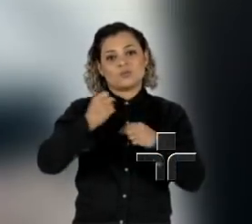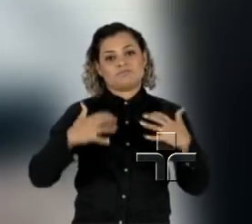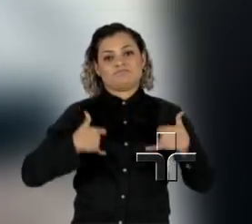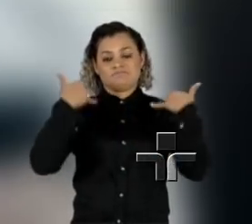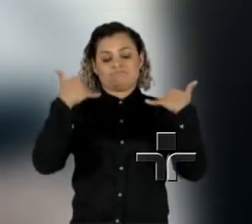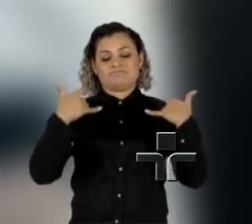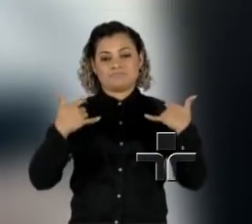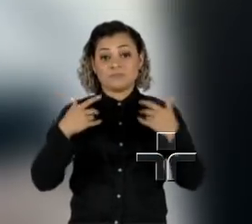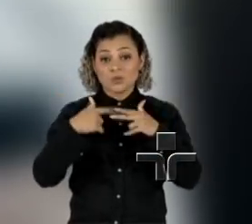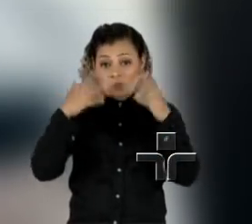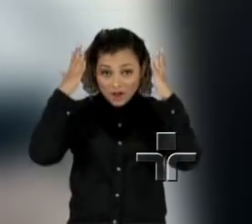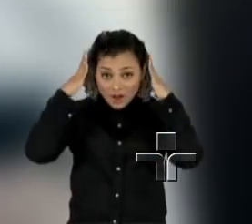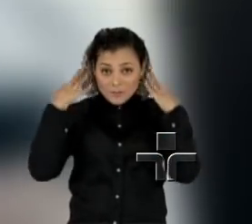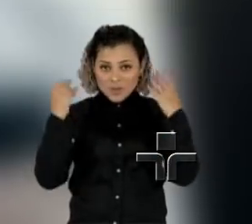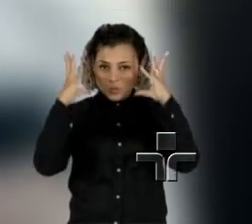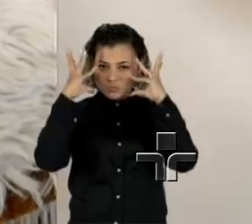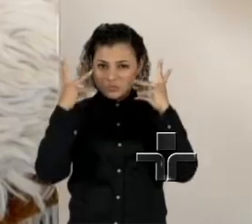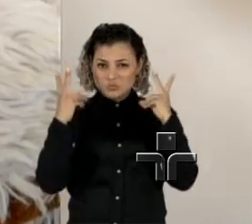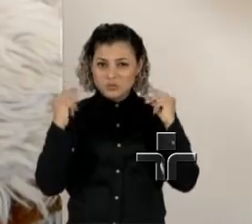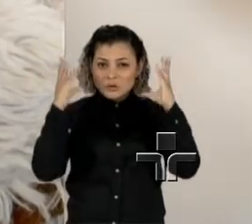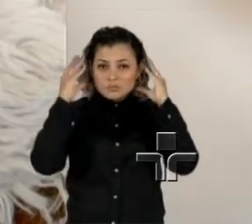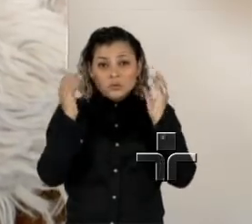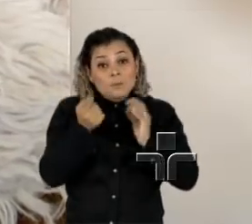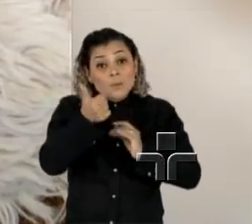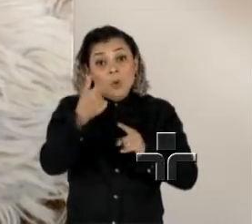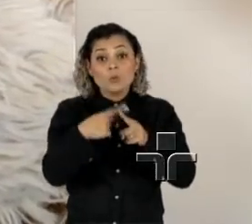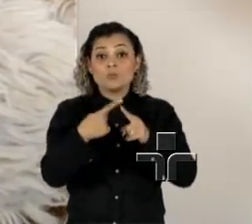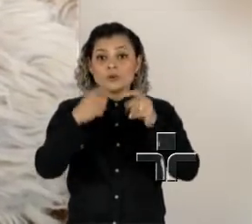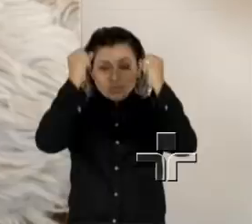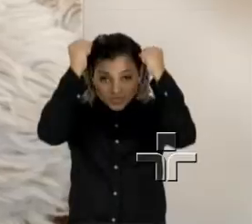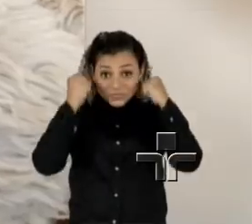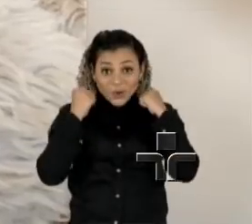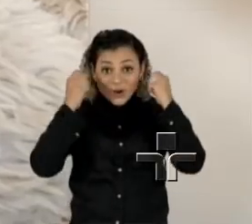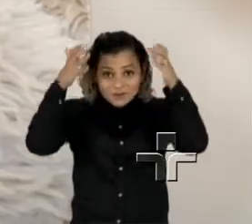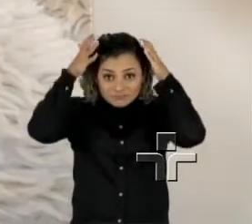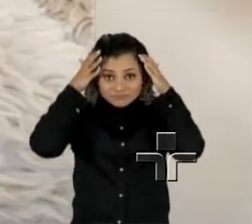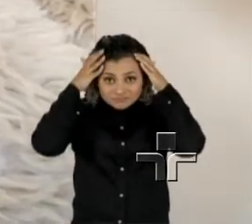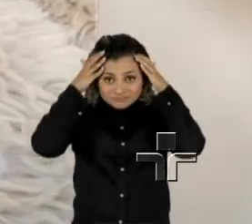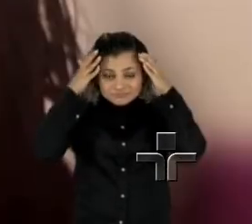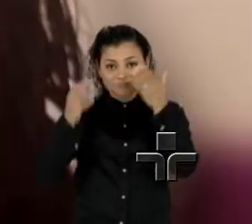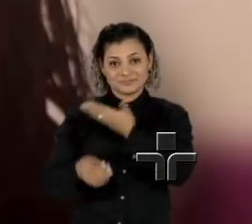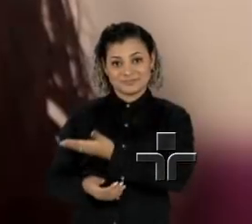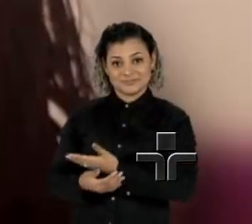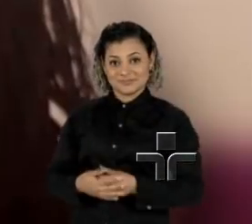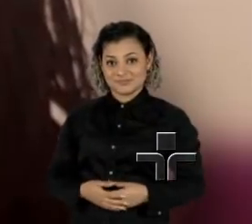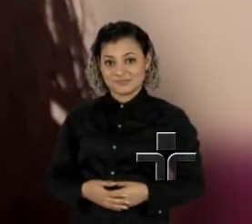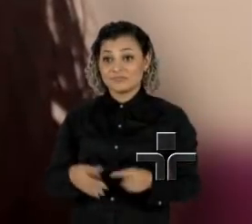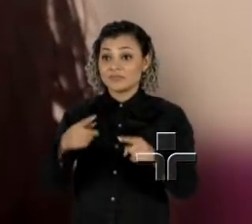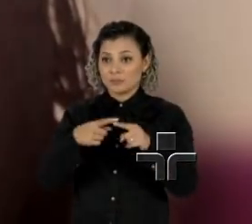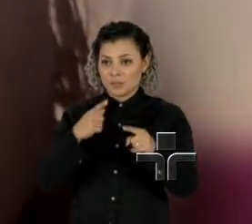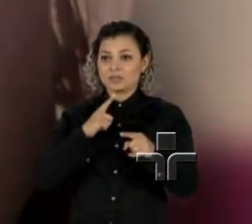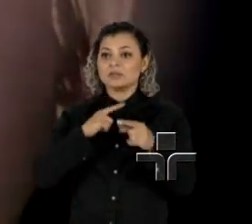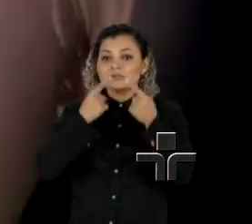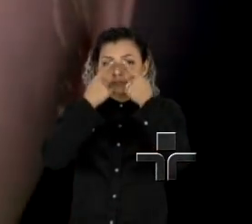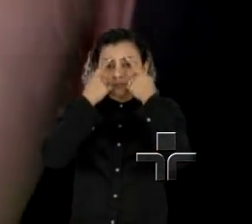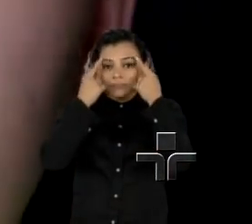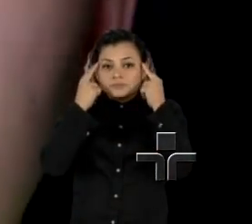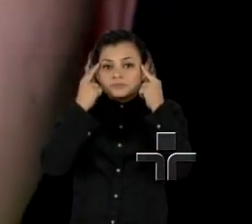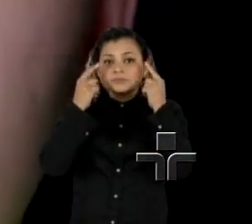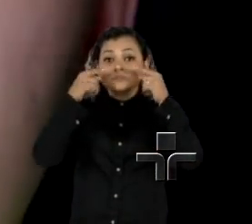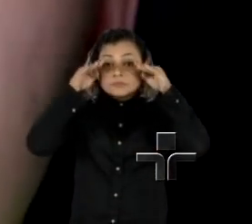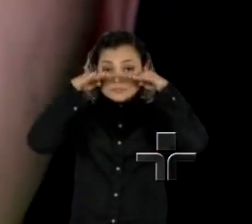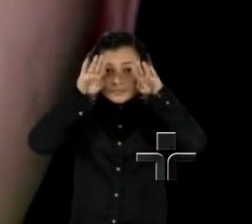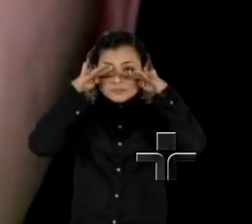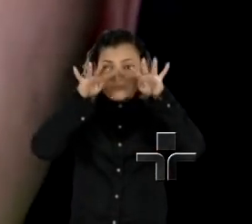quimioterapia, o cabelo da Michelle caiu pouco graças a uma touca que resfria o couro cabeludo. Mas ela perdeu a sobrancelha e os